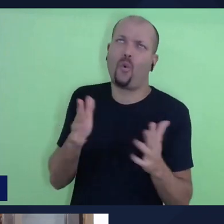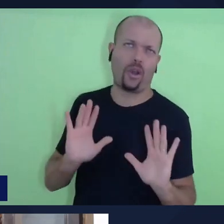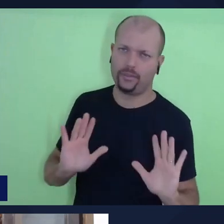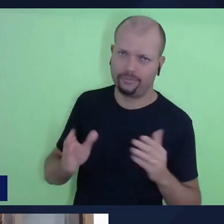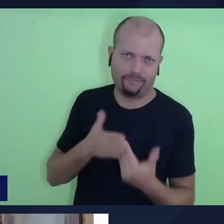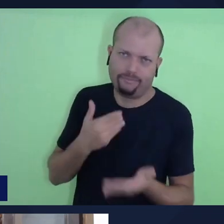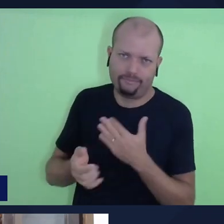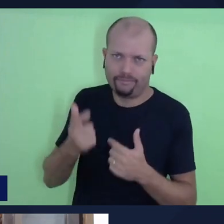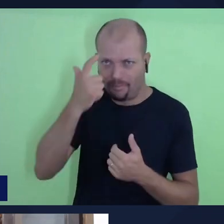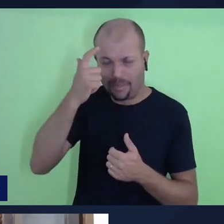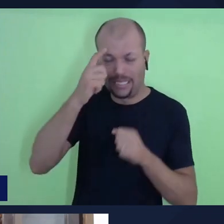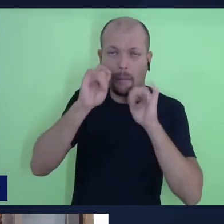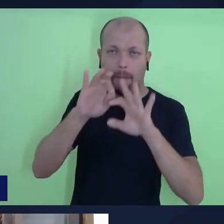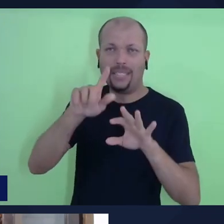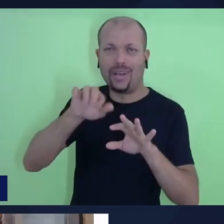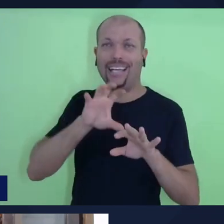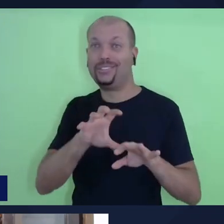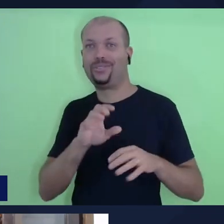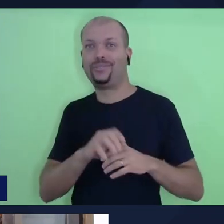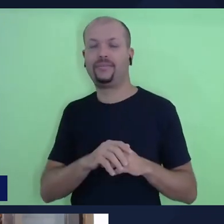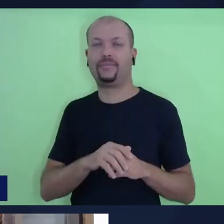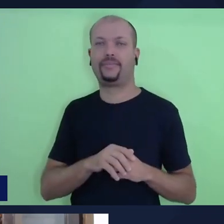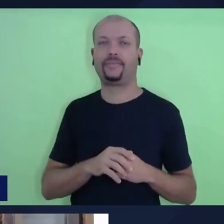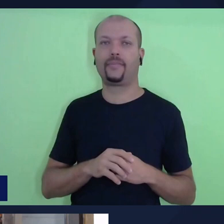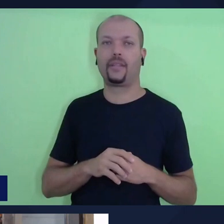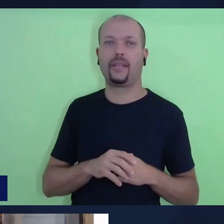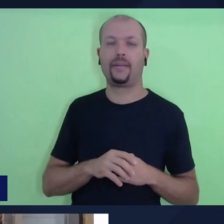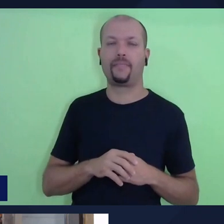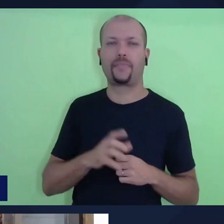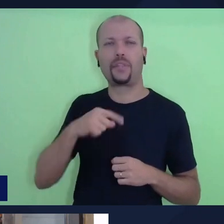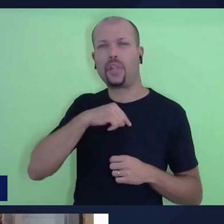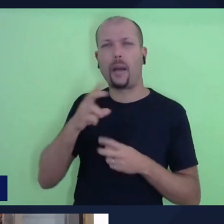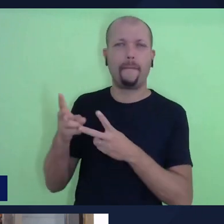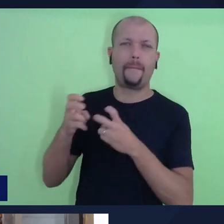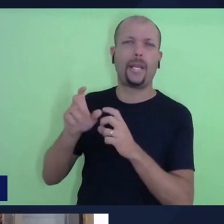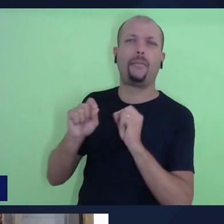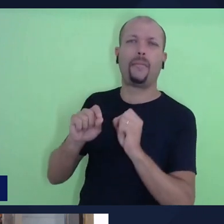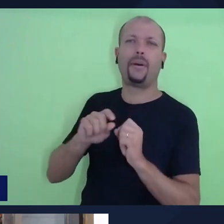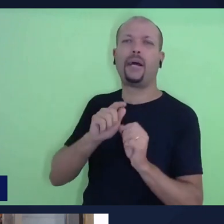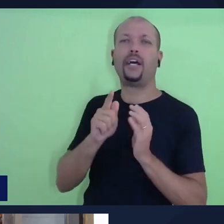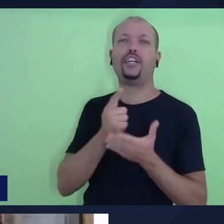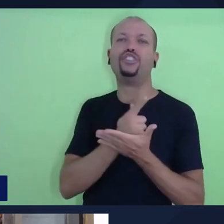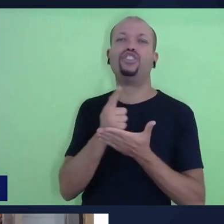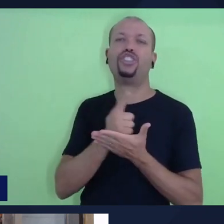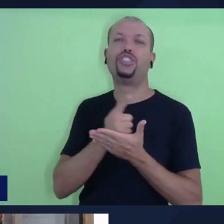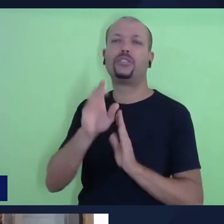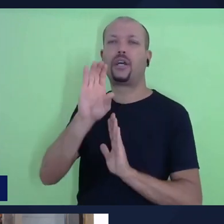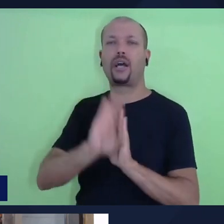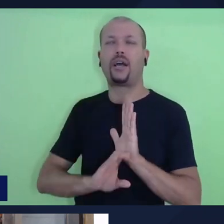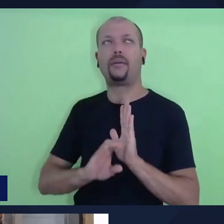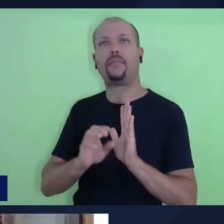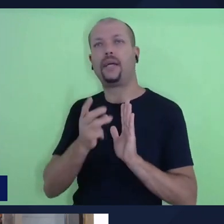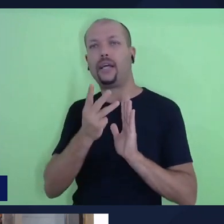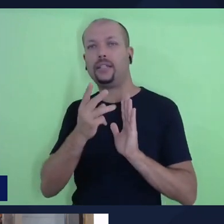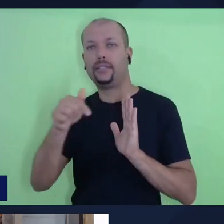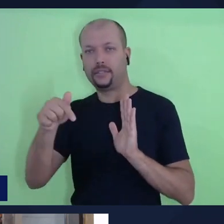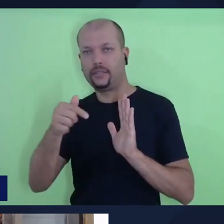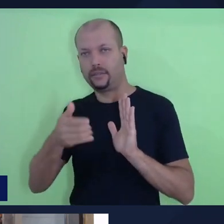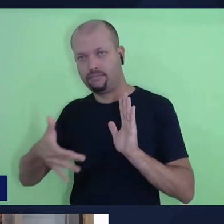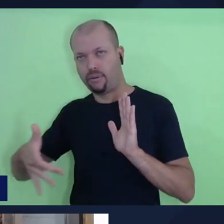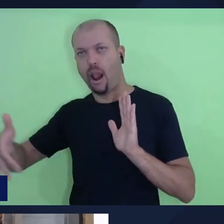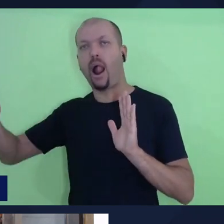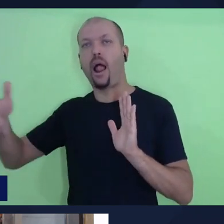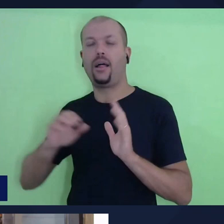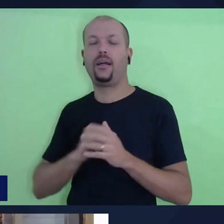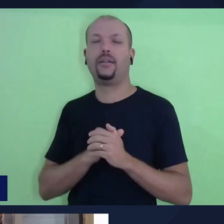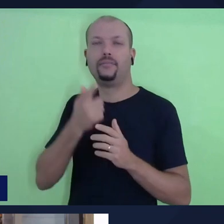muitas vezes que isso é a bênção de Deus. Quando a gente olha, por exemplo, para Gênesis, no capítulo 37 em diante, a gente